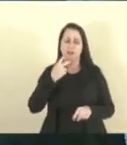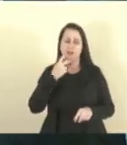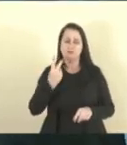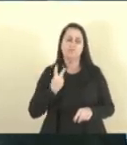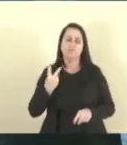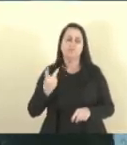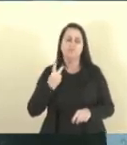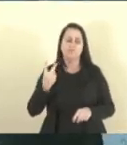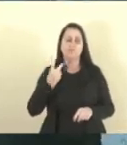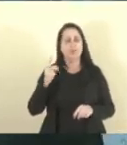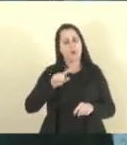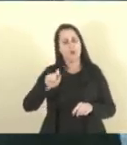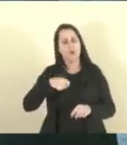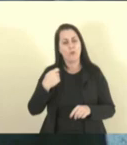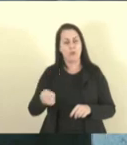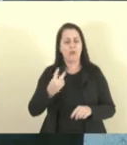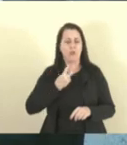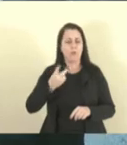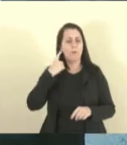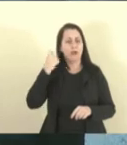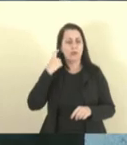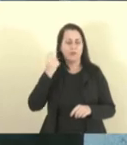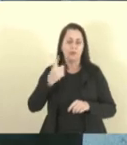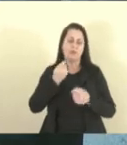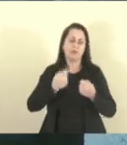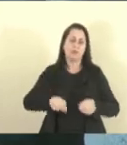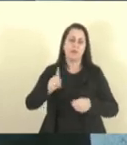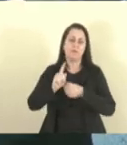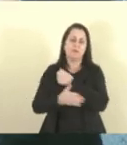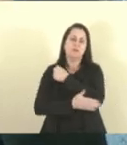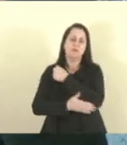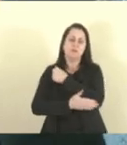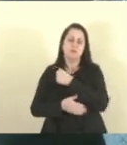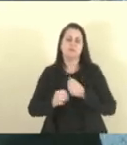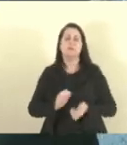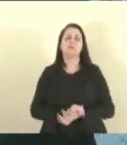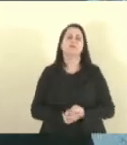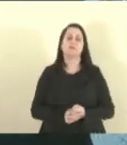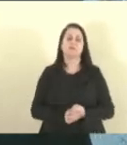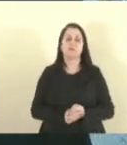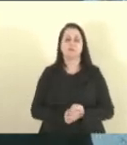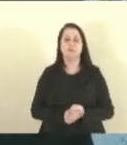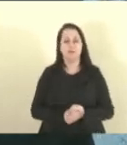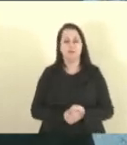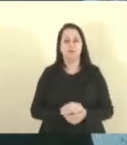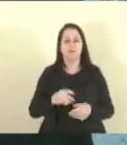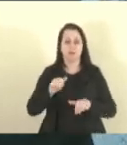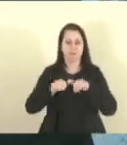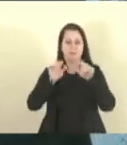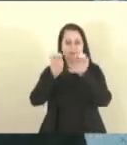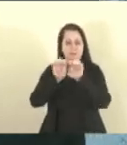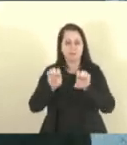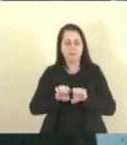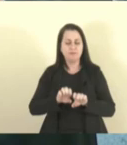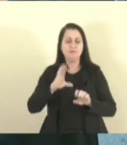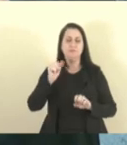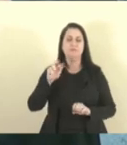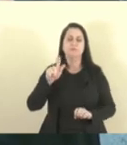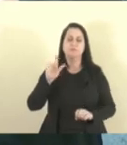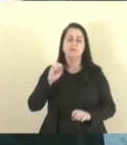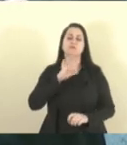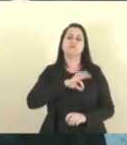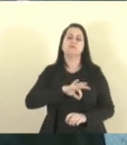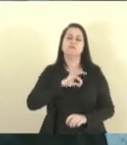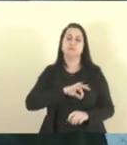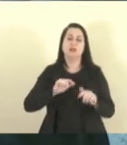do barulho aqui. Não fica com ciúme, não, ô Dari Pagum. É a reestruturação de cargos e salários dos